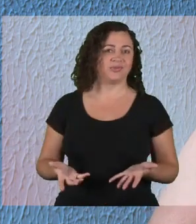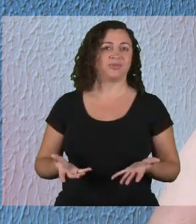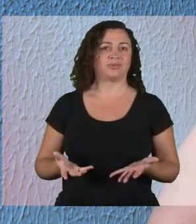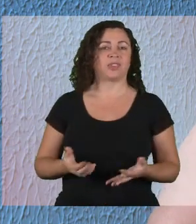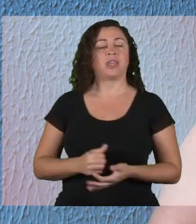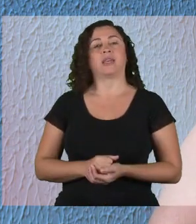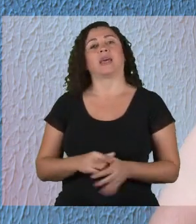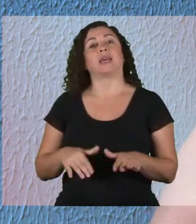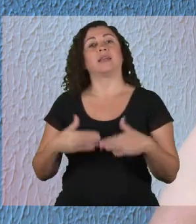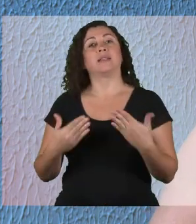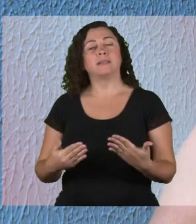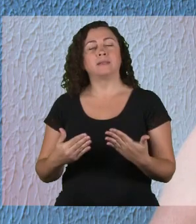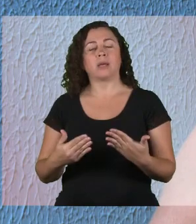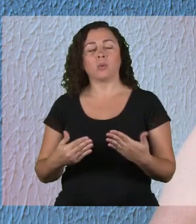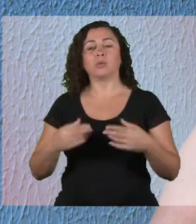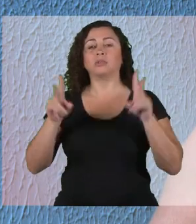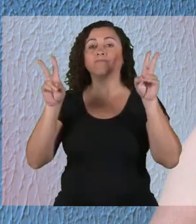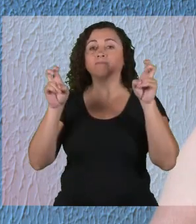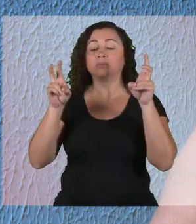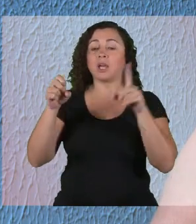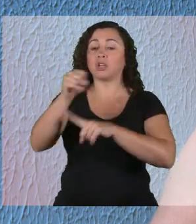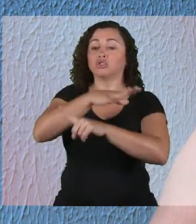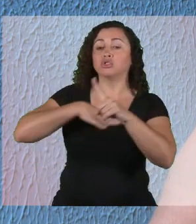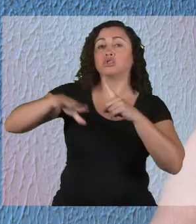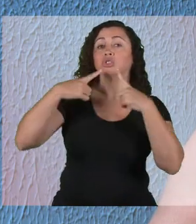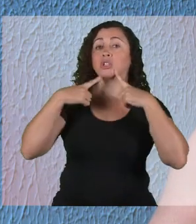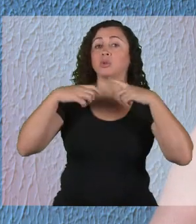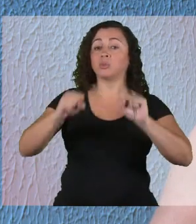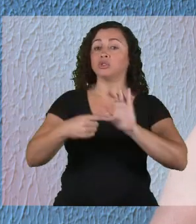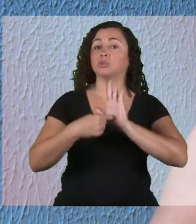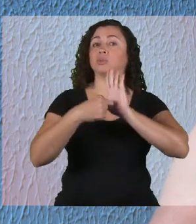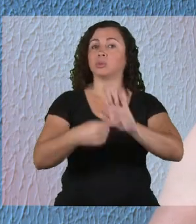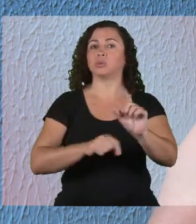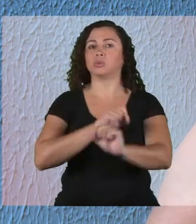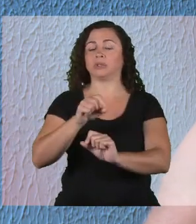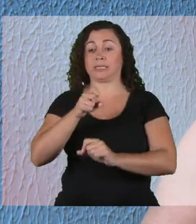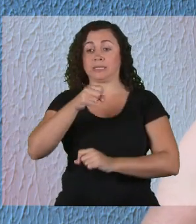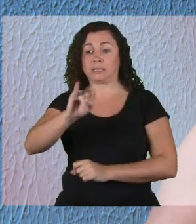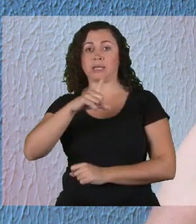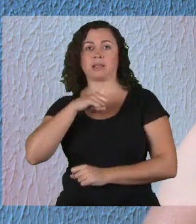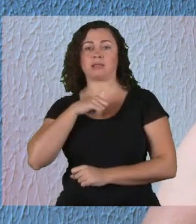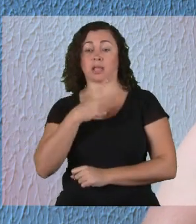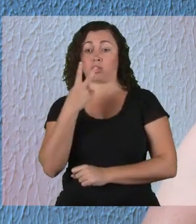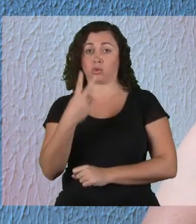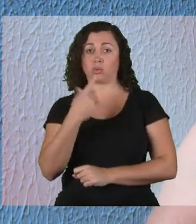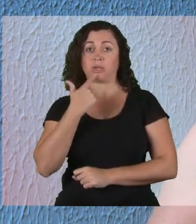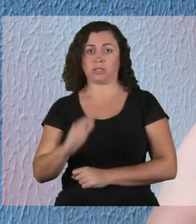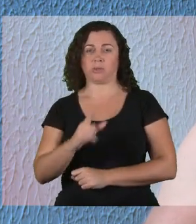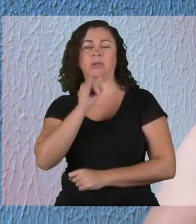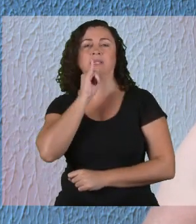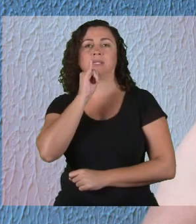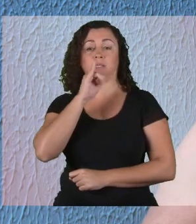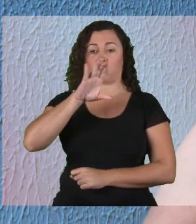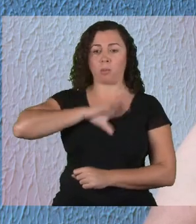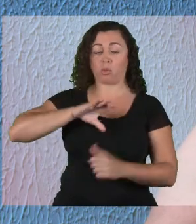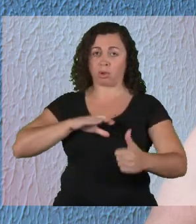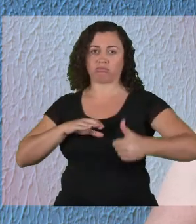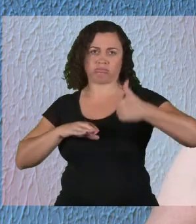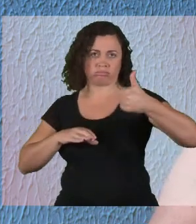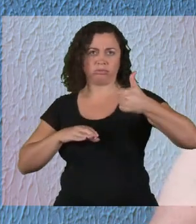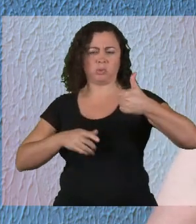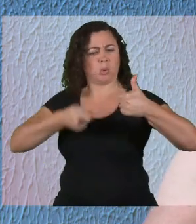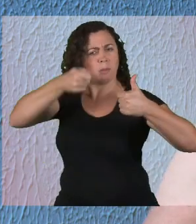gestual. Então, a questão sociolinguística posta é, quando tem duas línguas, uma de prestígio, como o português,